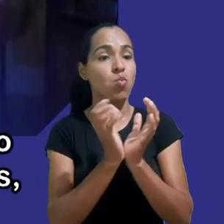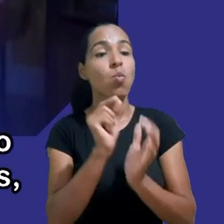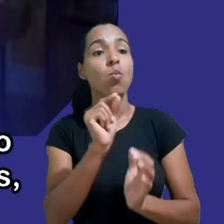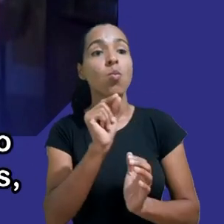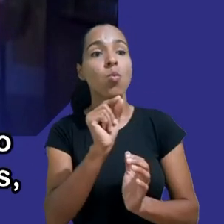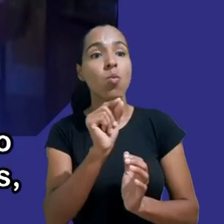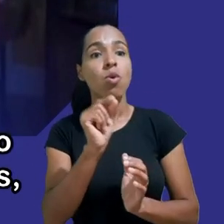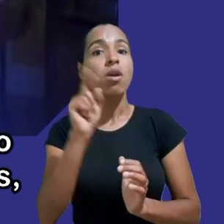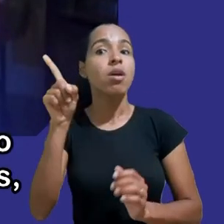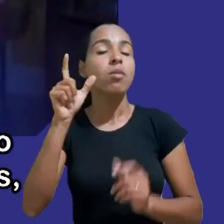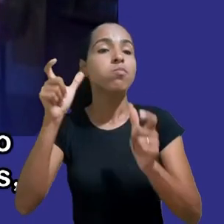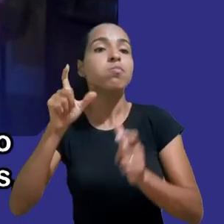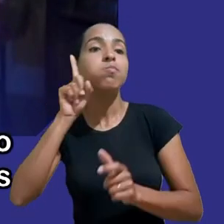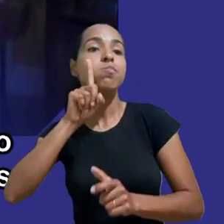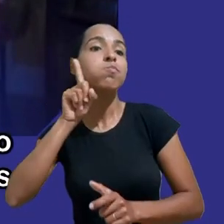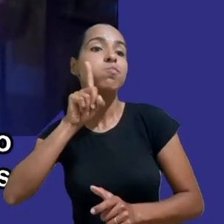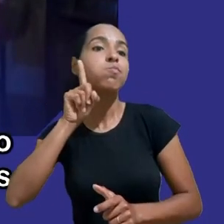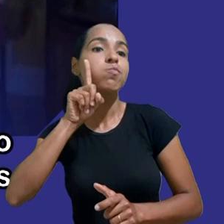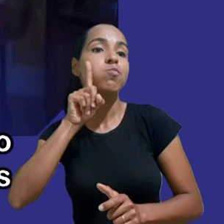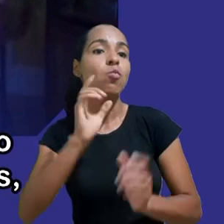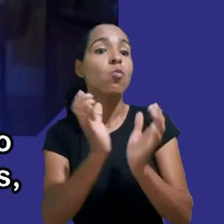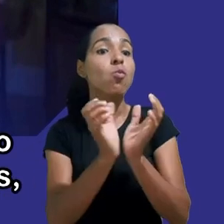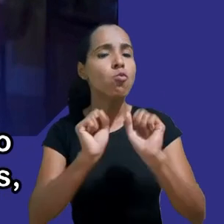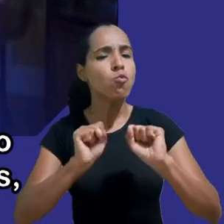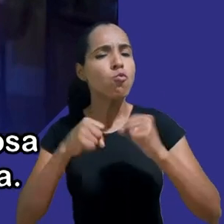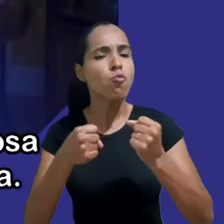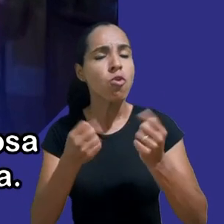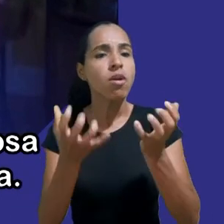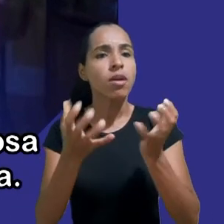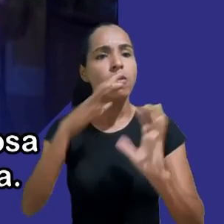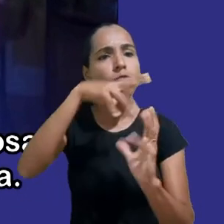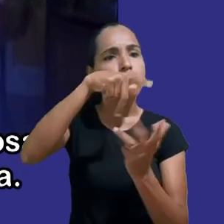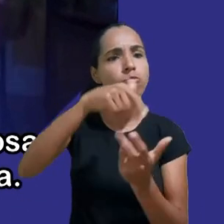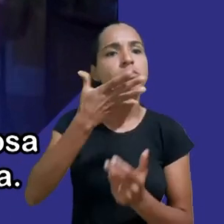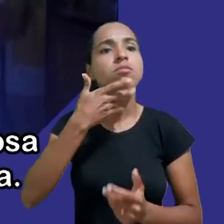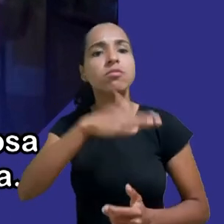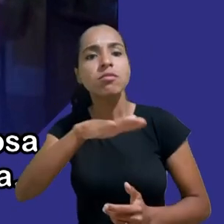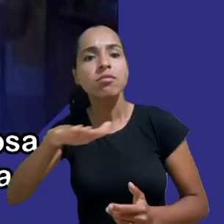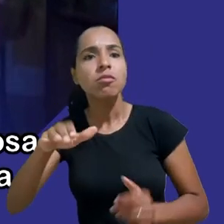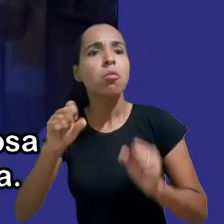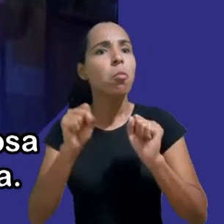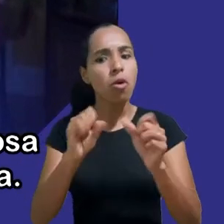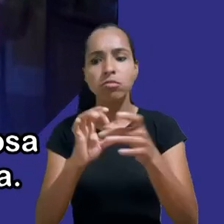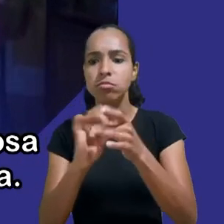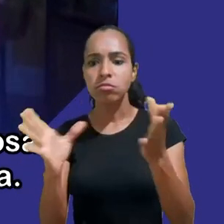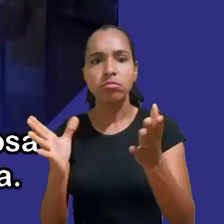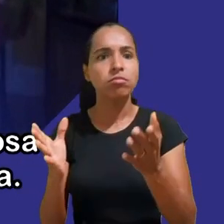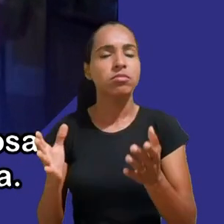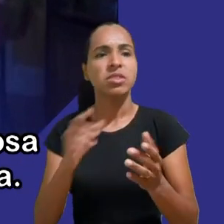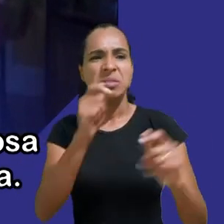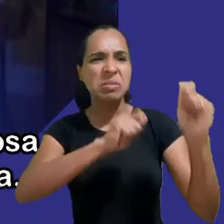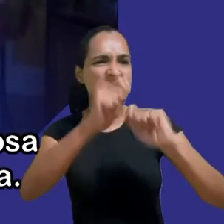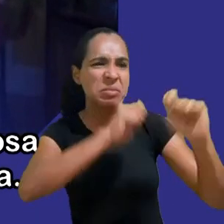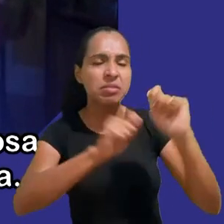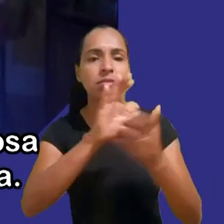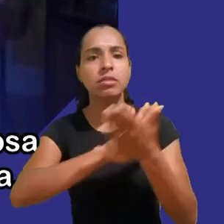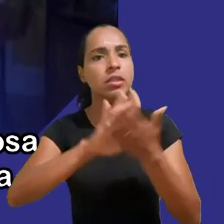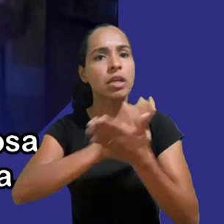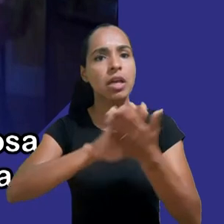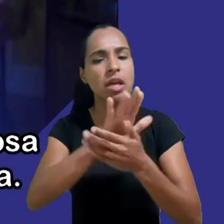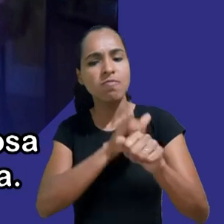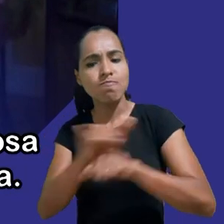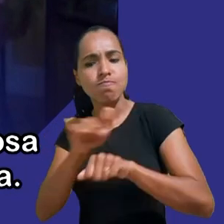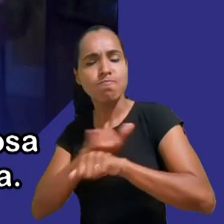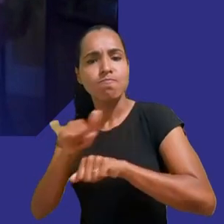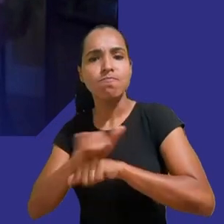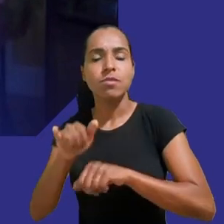se dedica a construir um mundo no qual crianças podem ser crianças livres da publicidade nociva e enganosa das grandes empresas da tecnologia